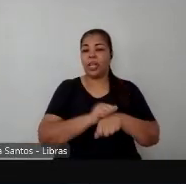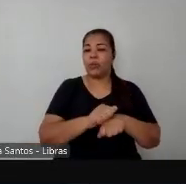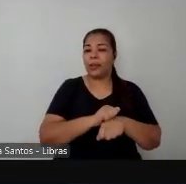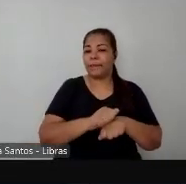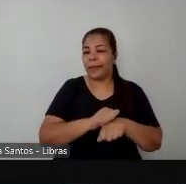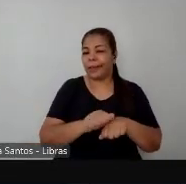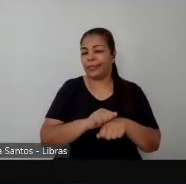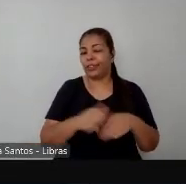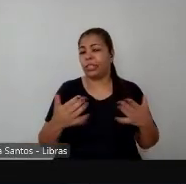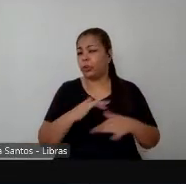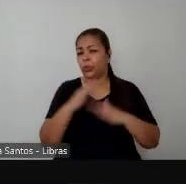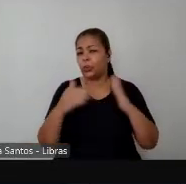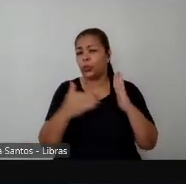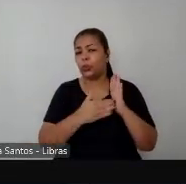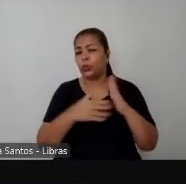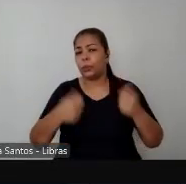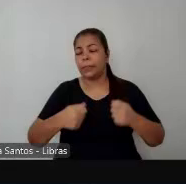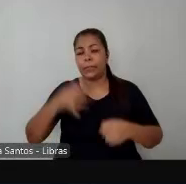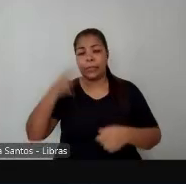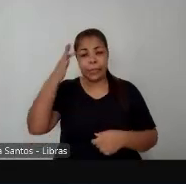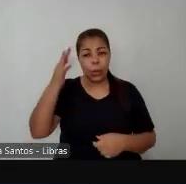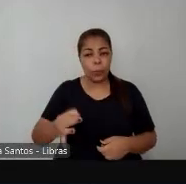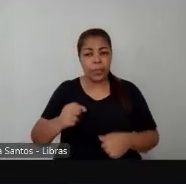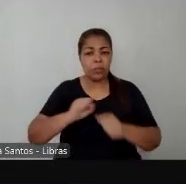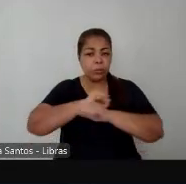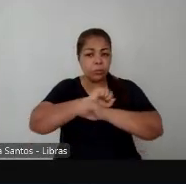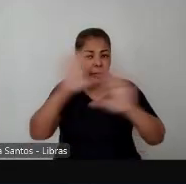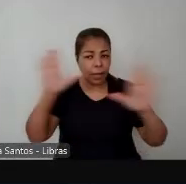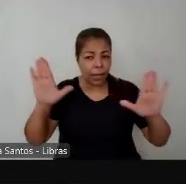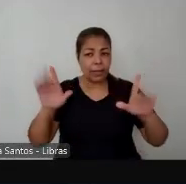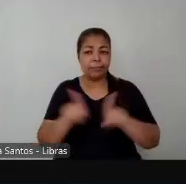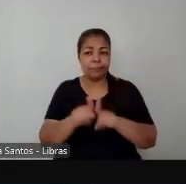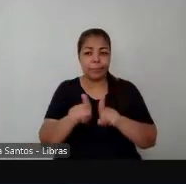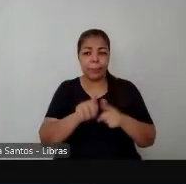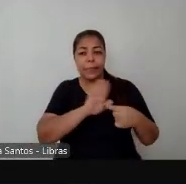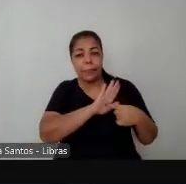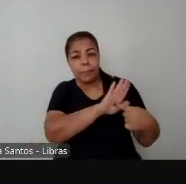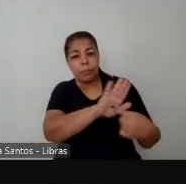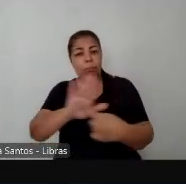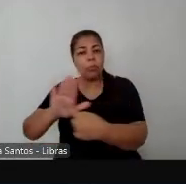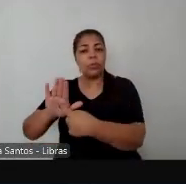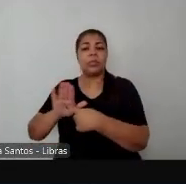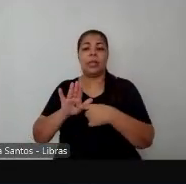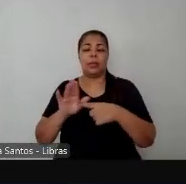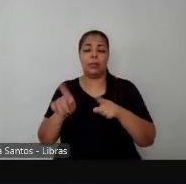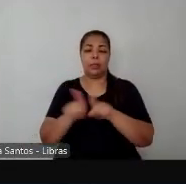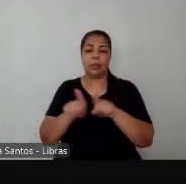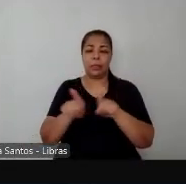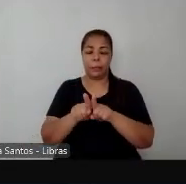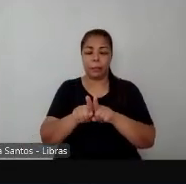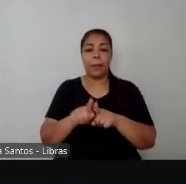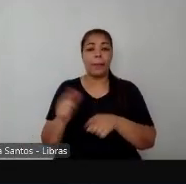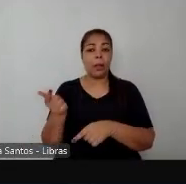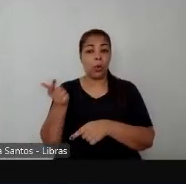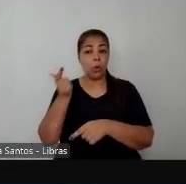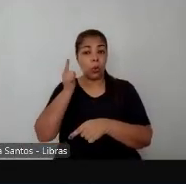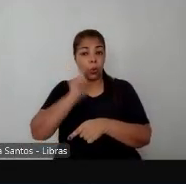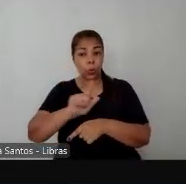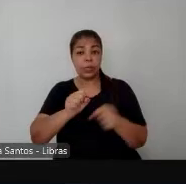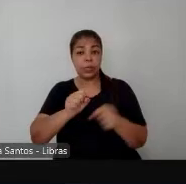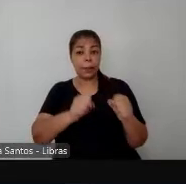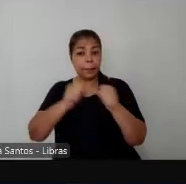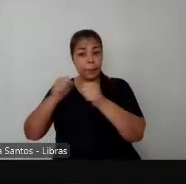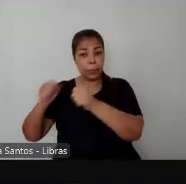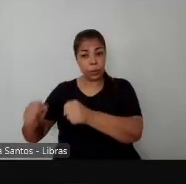tudo isso precisa ser compreendido precisa ser identificado para fragilizar o poder econômico e cultural desses grupos